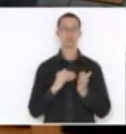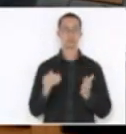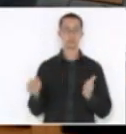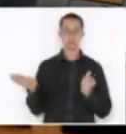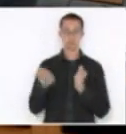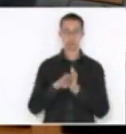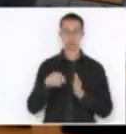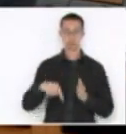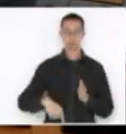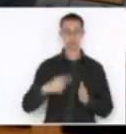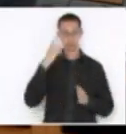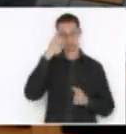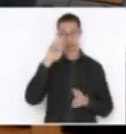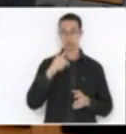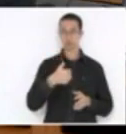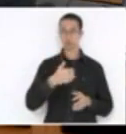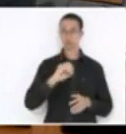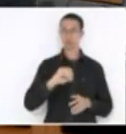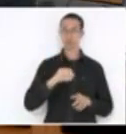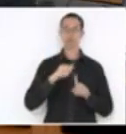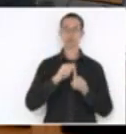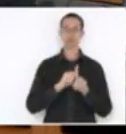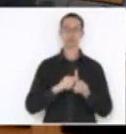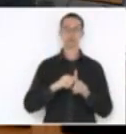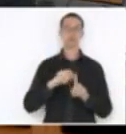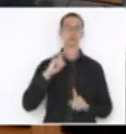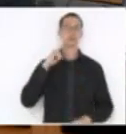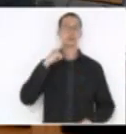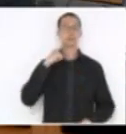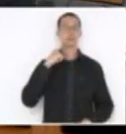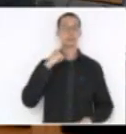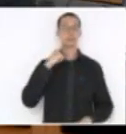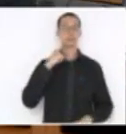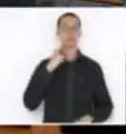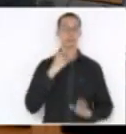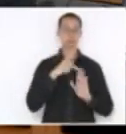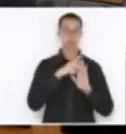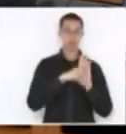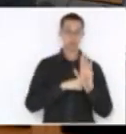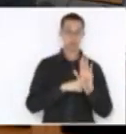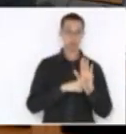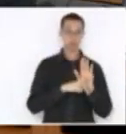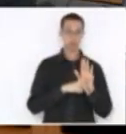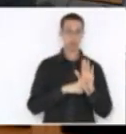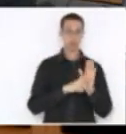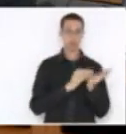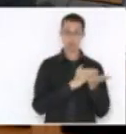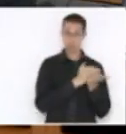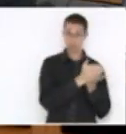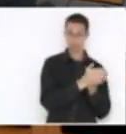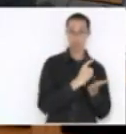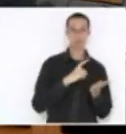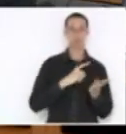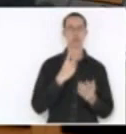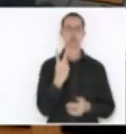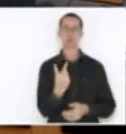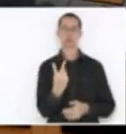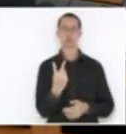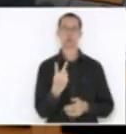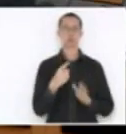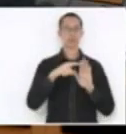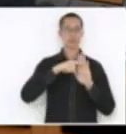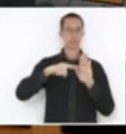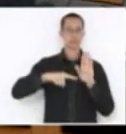e, no dia 10 de maio, o projeto original previa duas diretrizes que seriam aplicados os